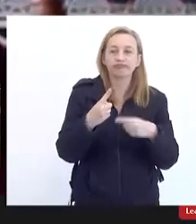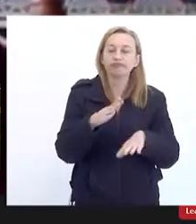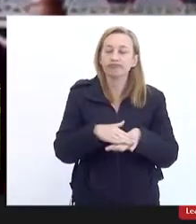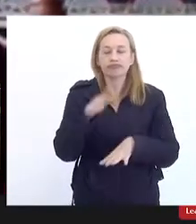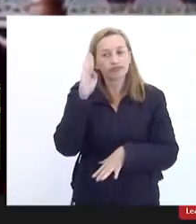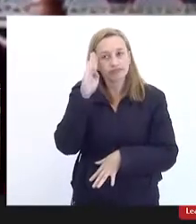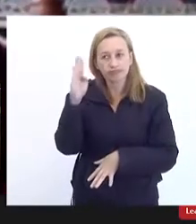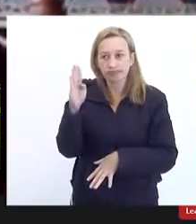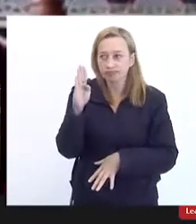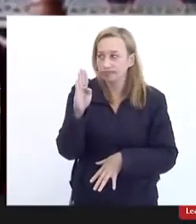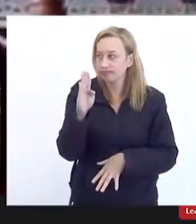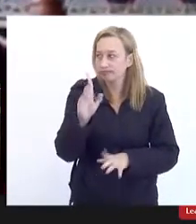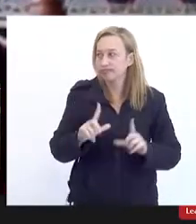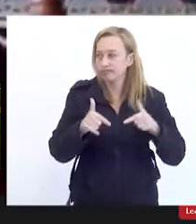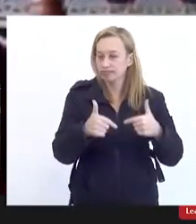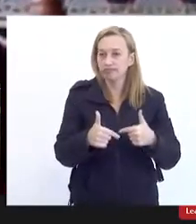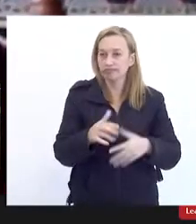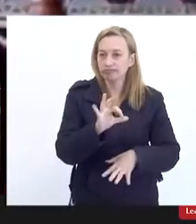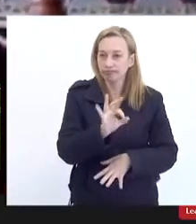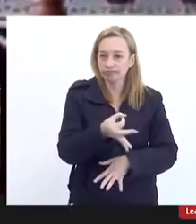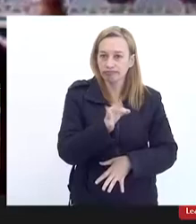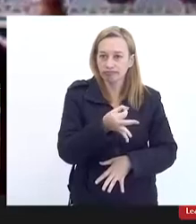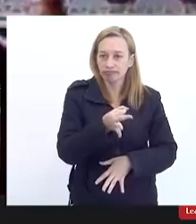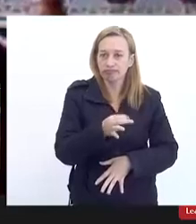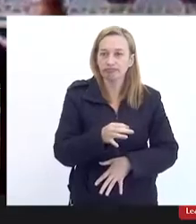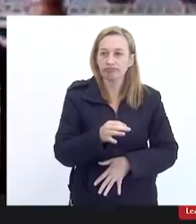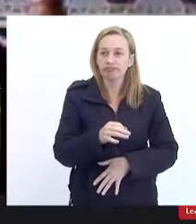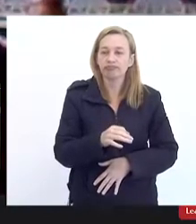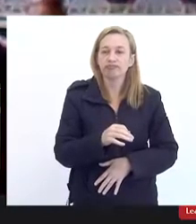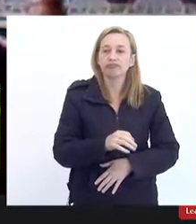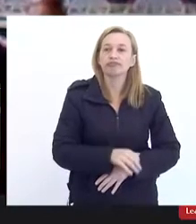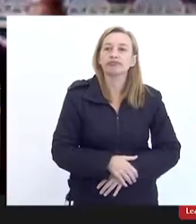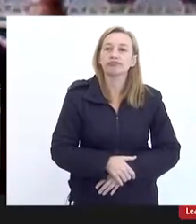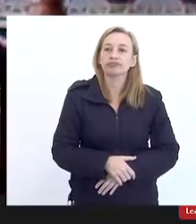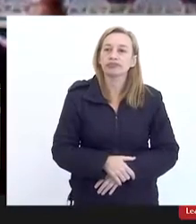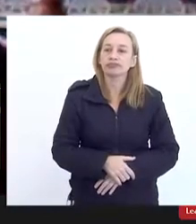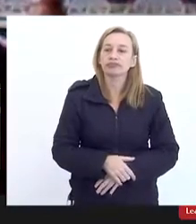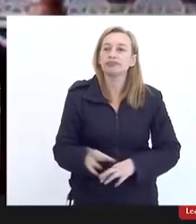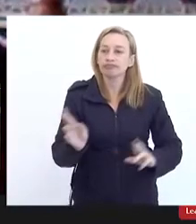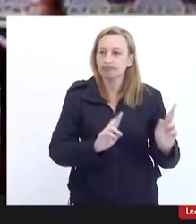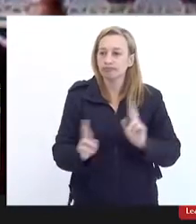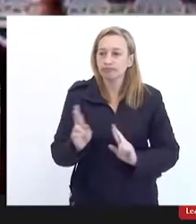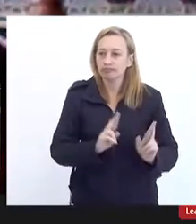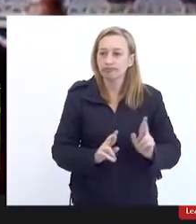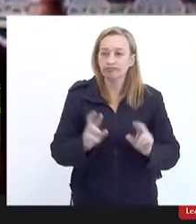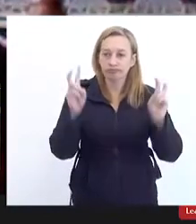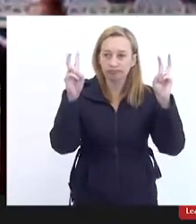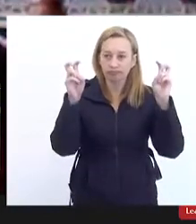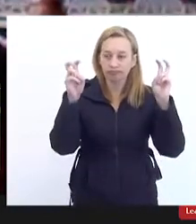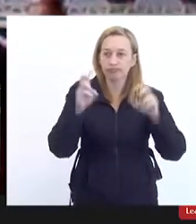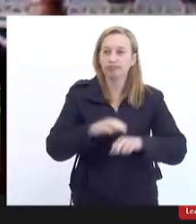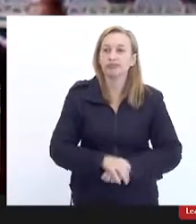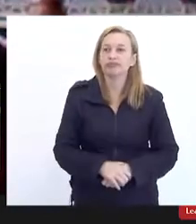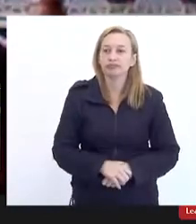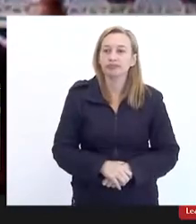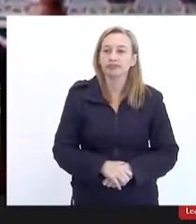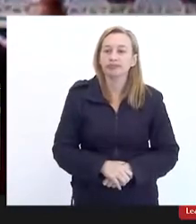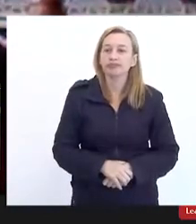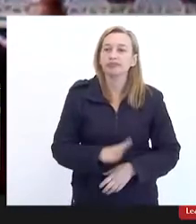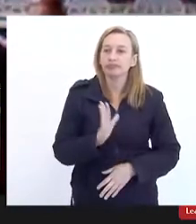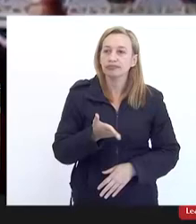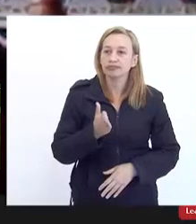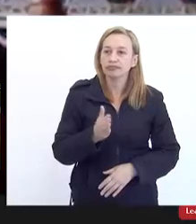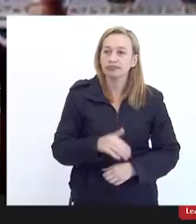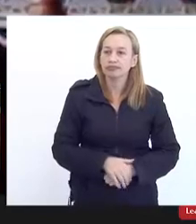principalmente numa ação efetiva e contundente em relação a esse tema eu passo